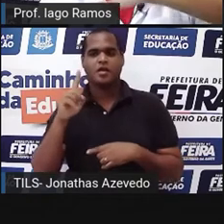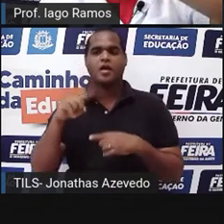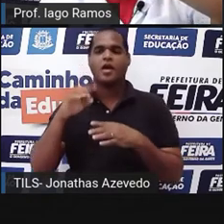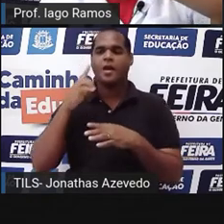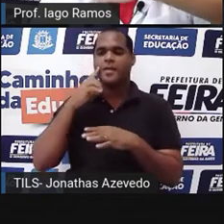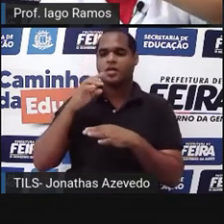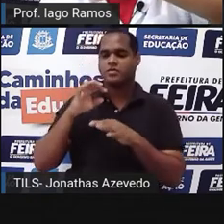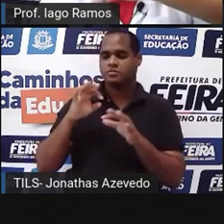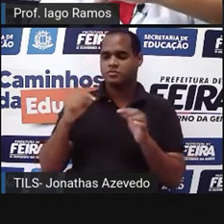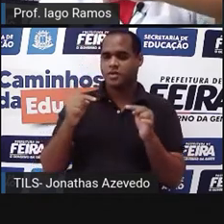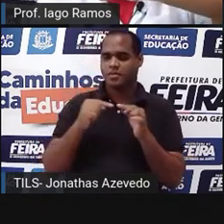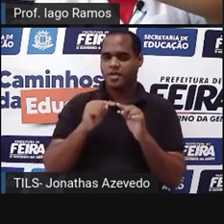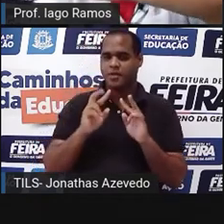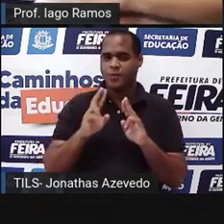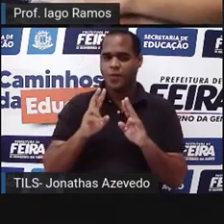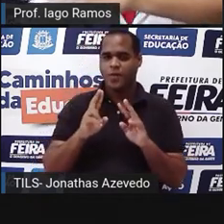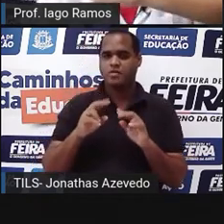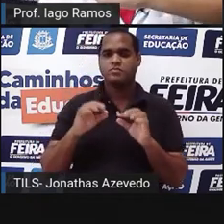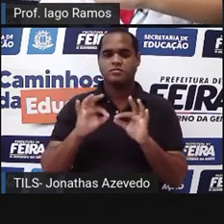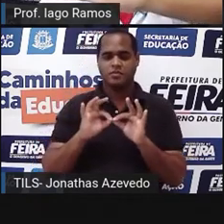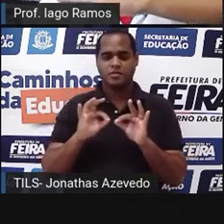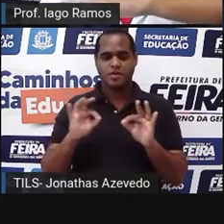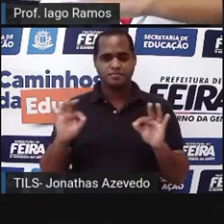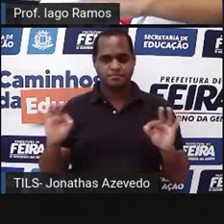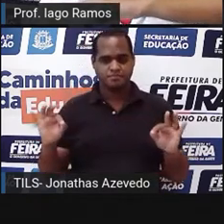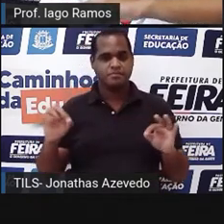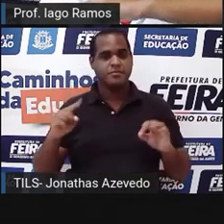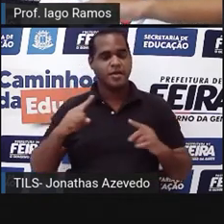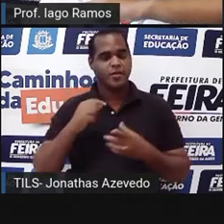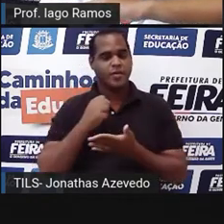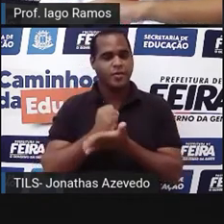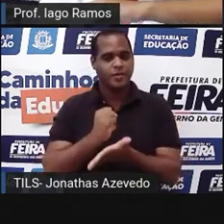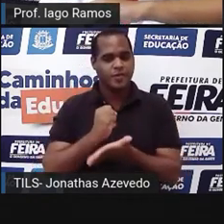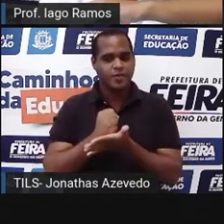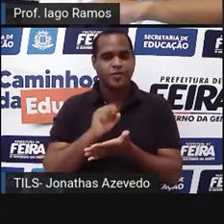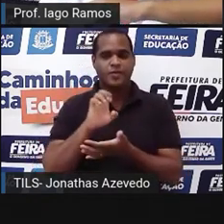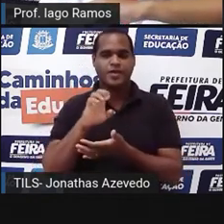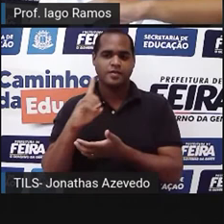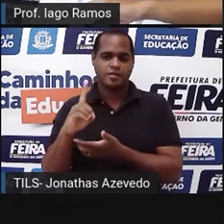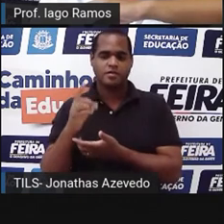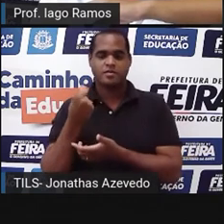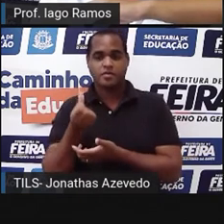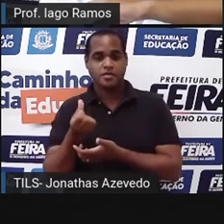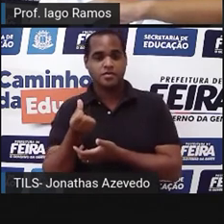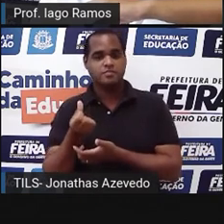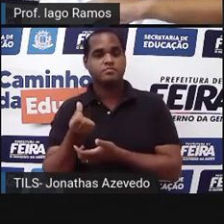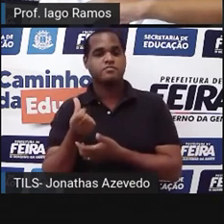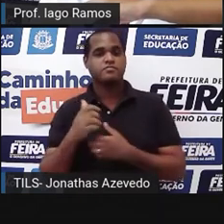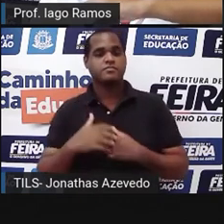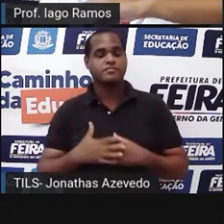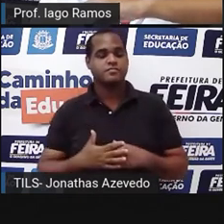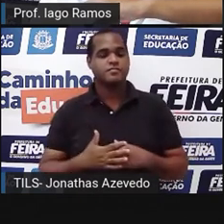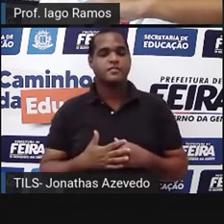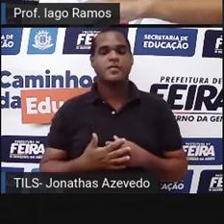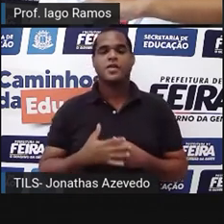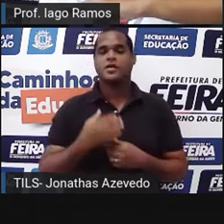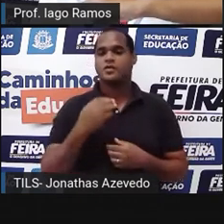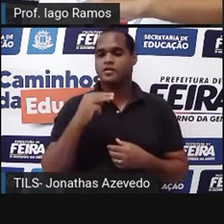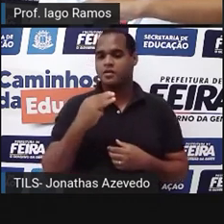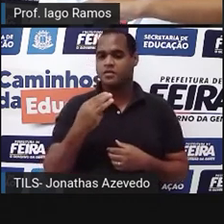significado, a base que apoia é o ED, mede 6, 3,